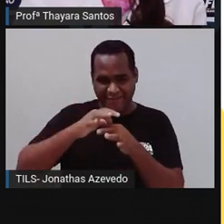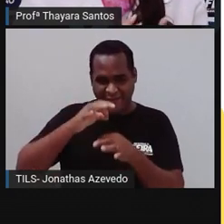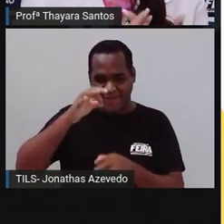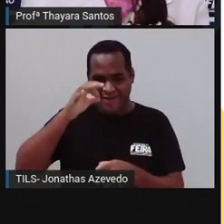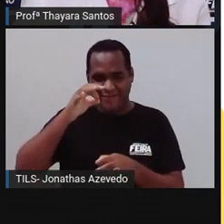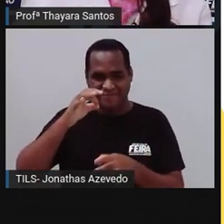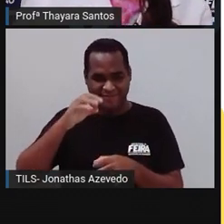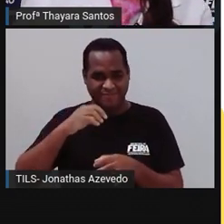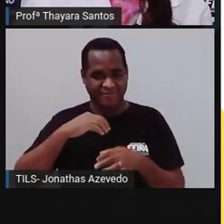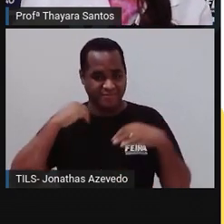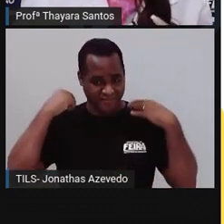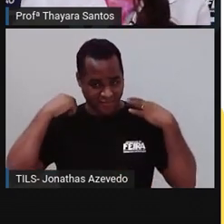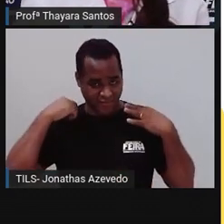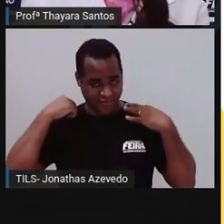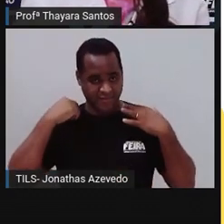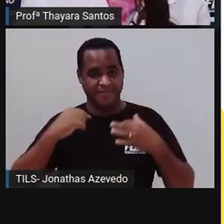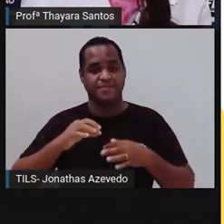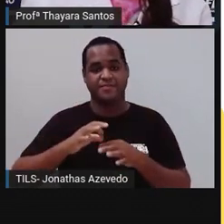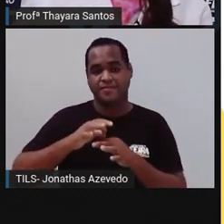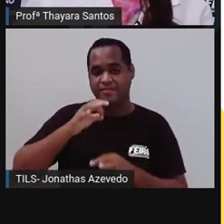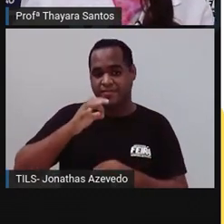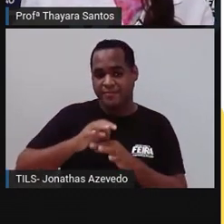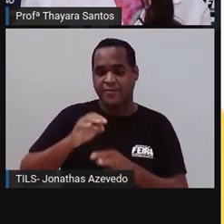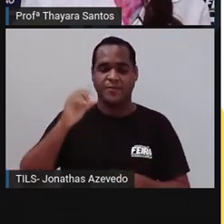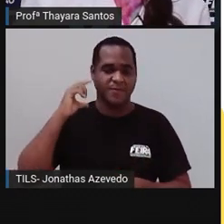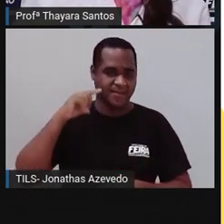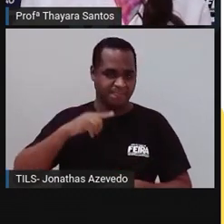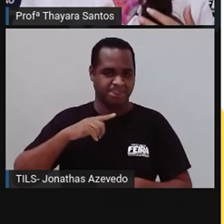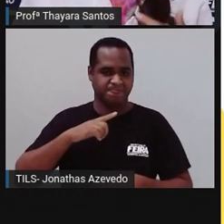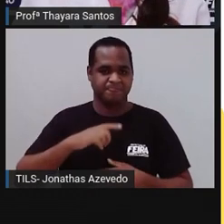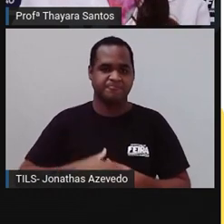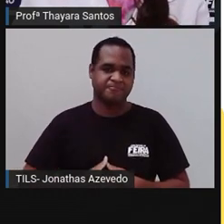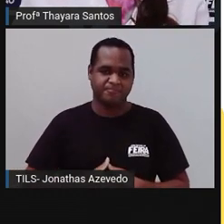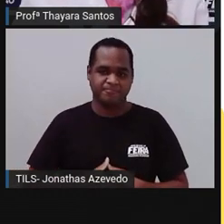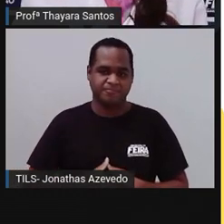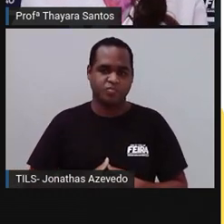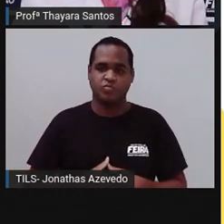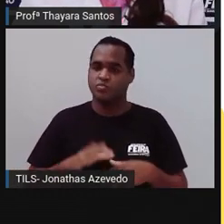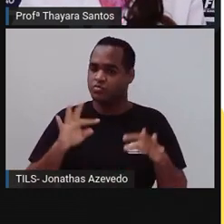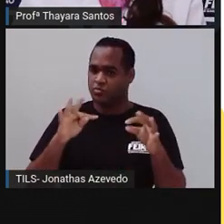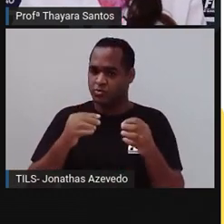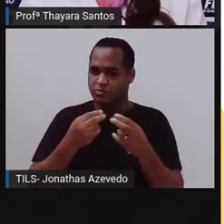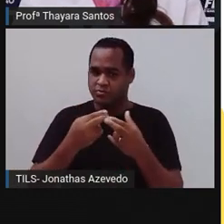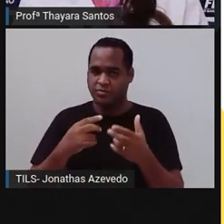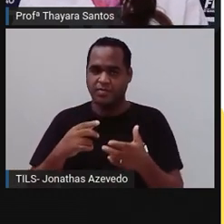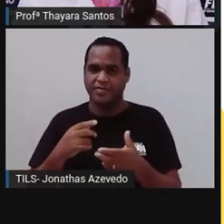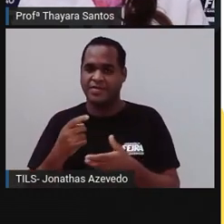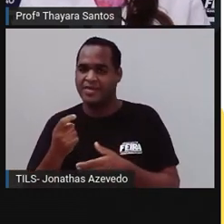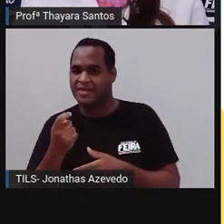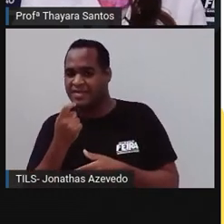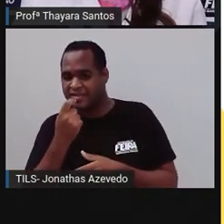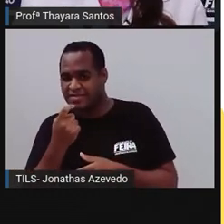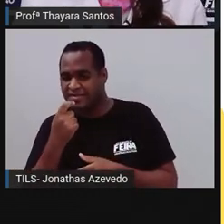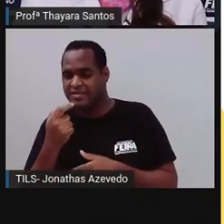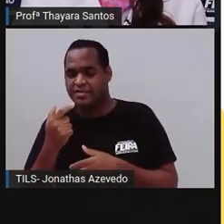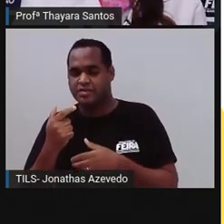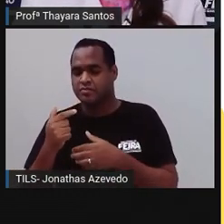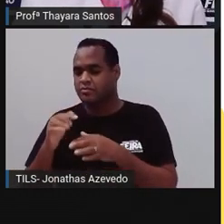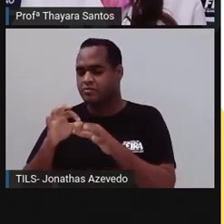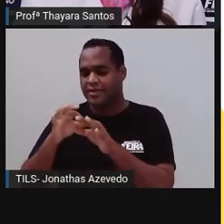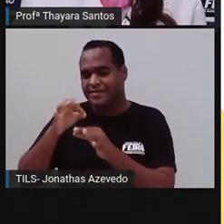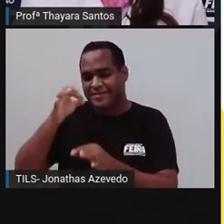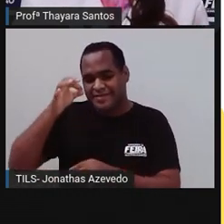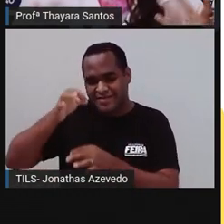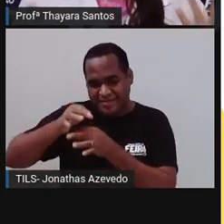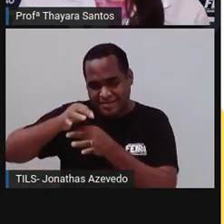os animais vertebrados, eles têm coluna vertebral. E todos os animais invertebrados, eles não têm essa coluna